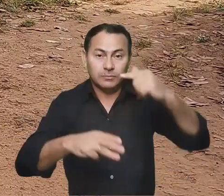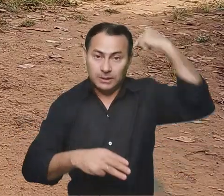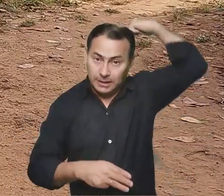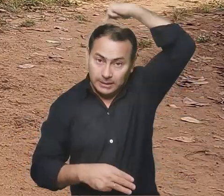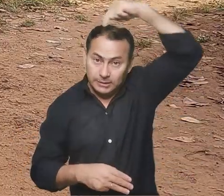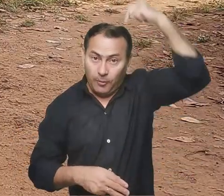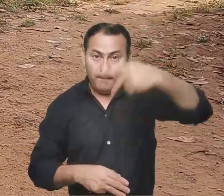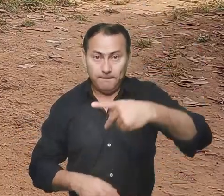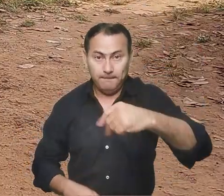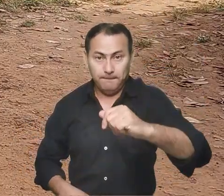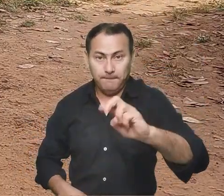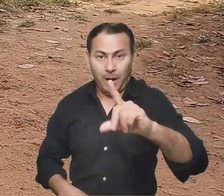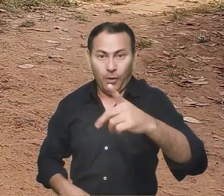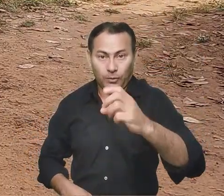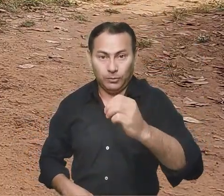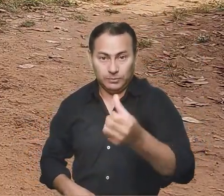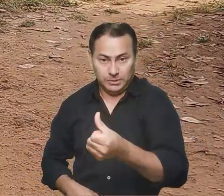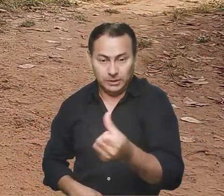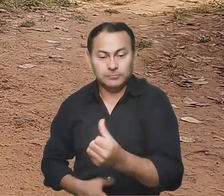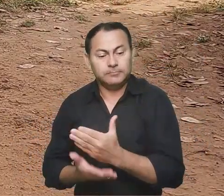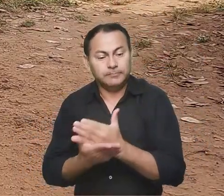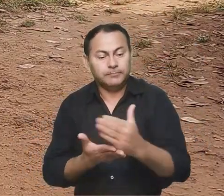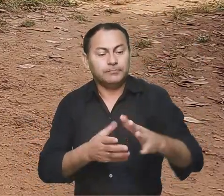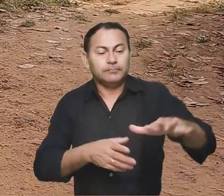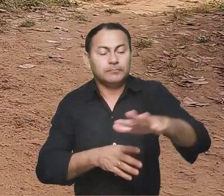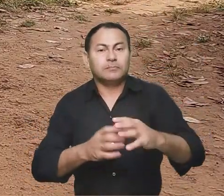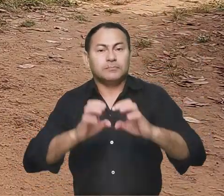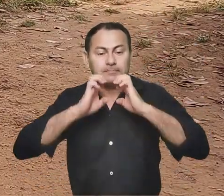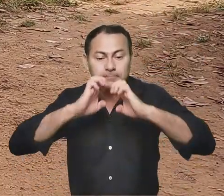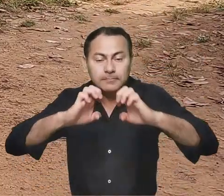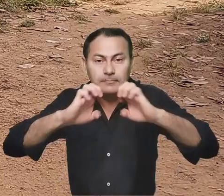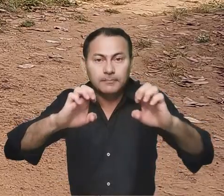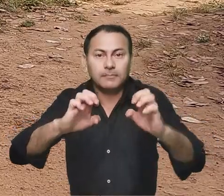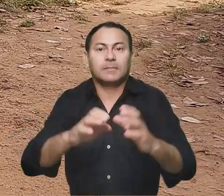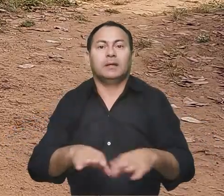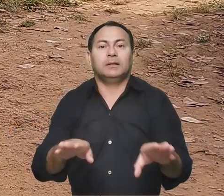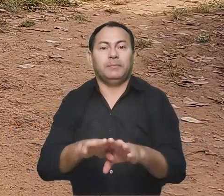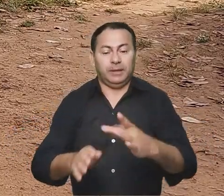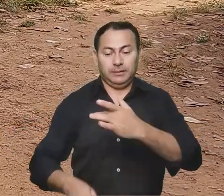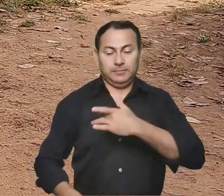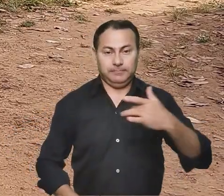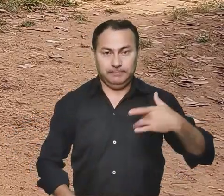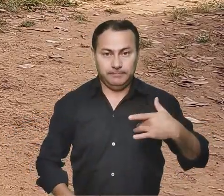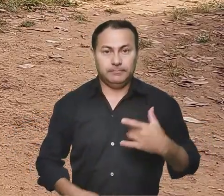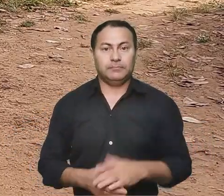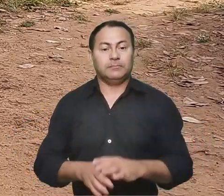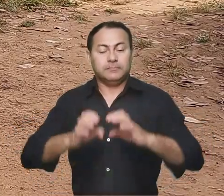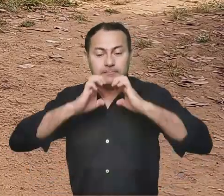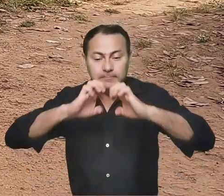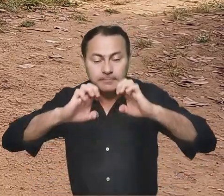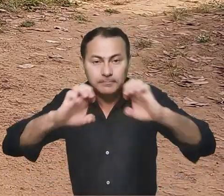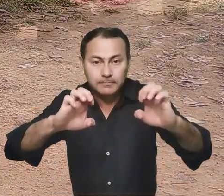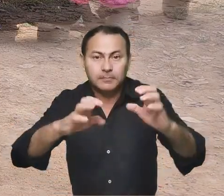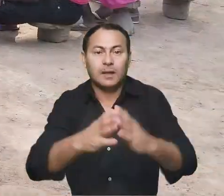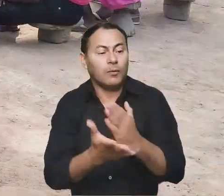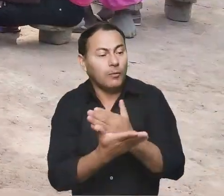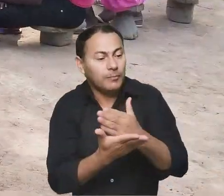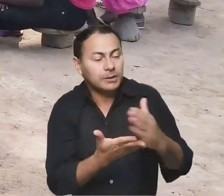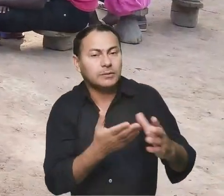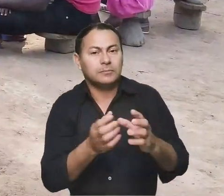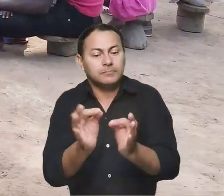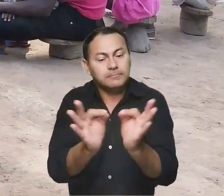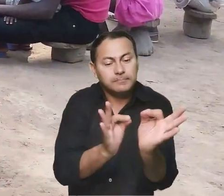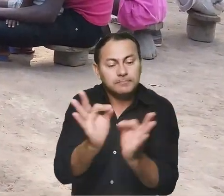São Paulo VI, imediatamente começaram a atuar no âmbito da evangelização e da saúde. Na evangelização,